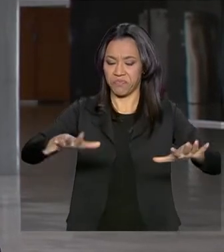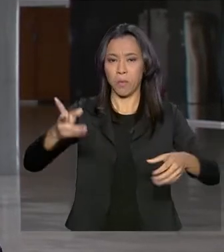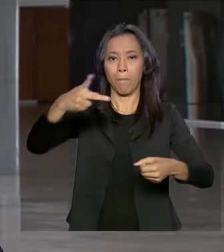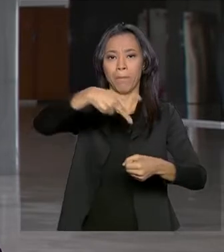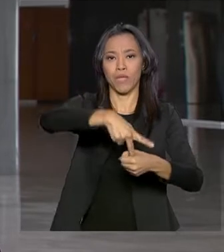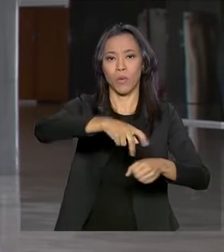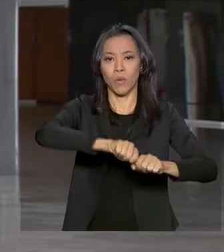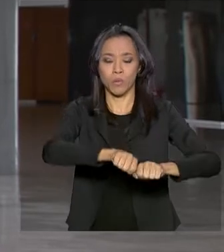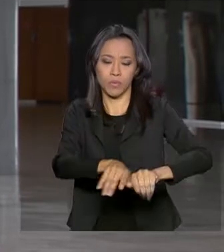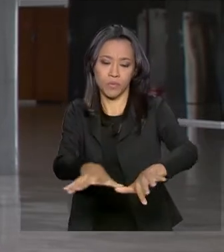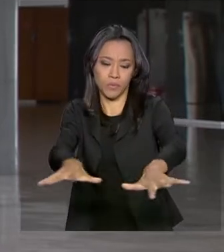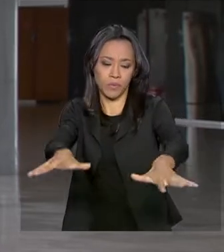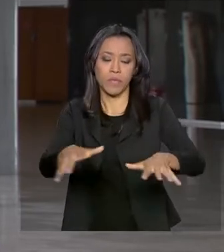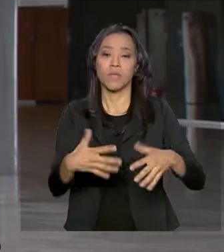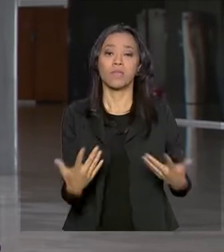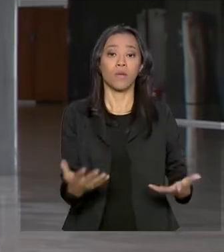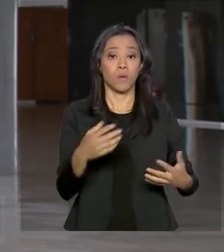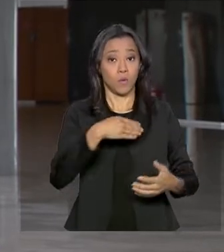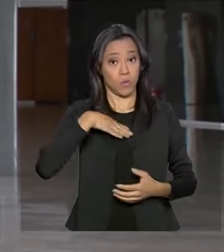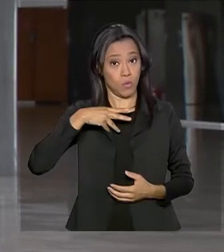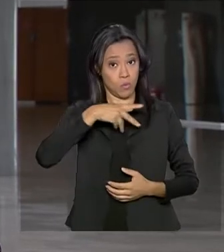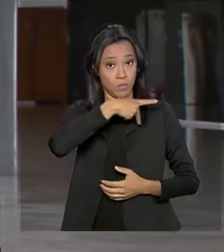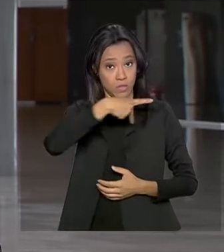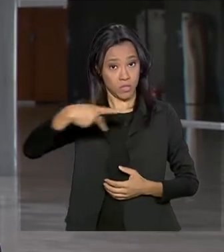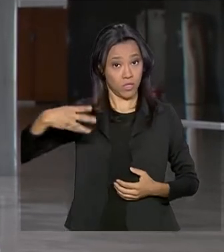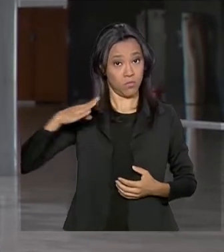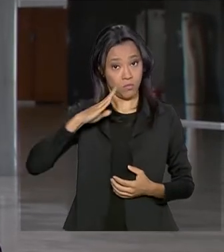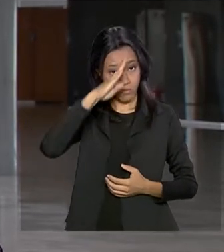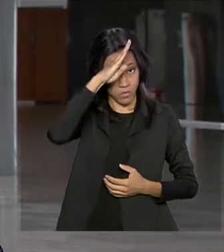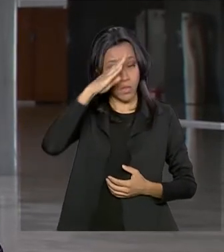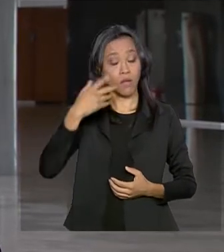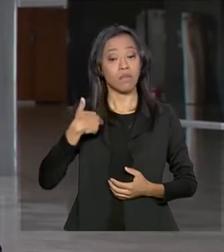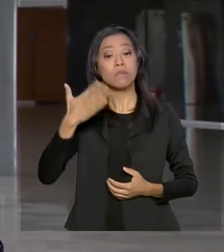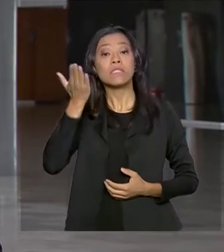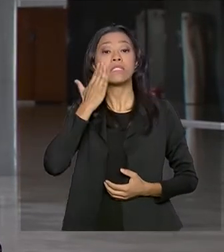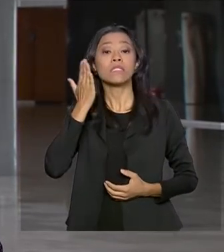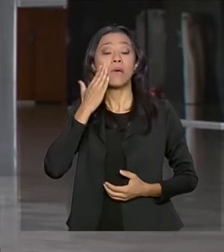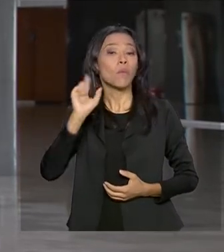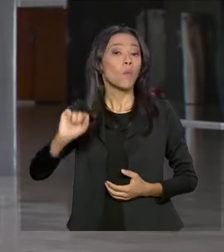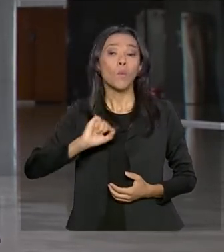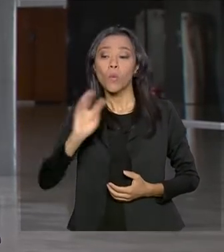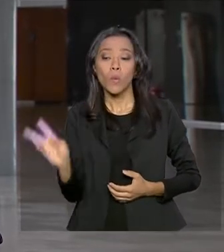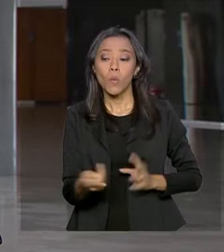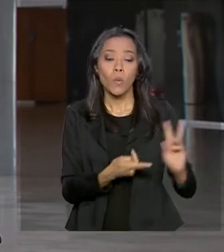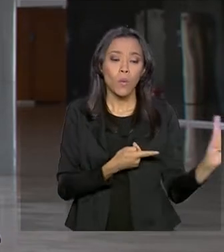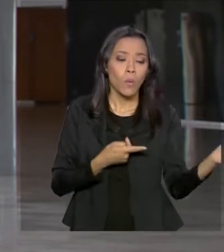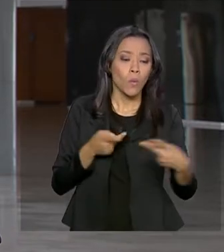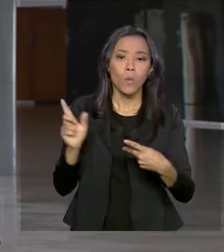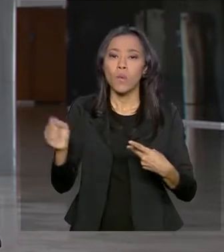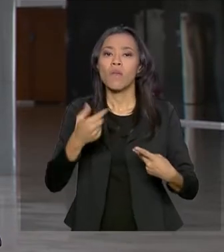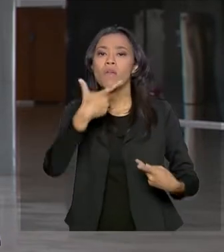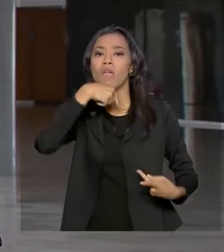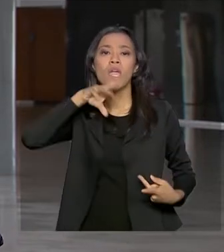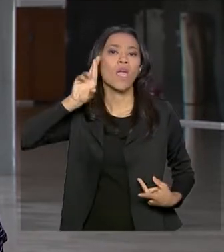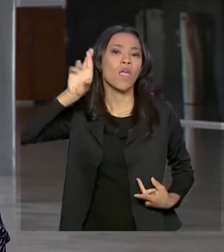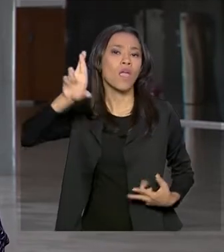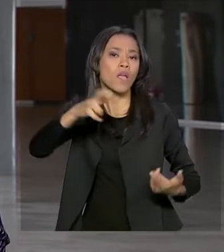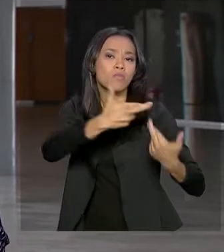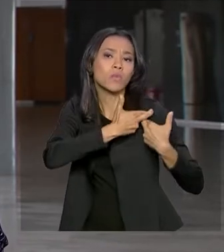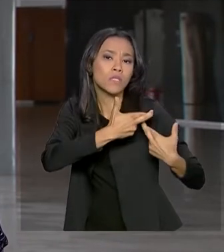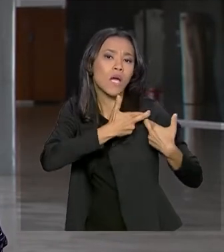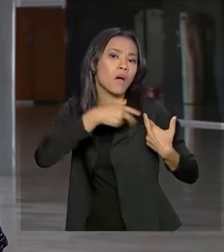E o presidente Jair Bolsonaro determinou urgência na identificação e na apuração dos responsáveis